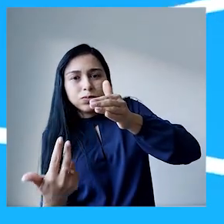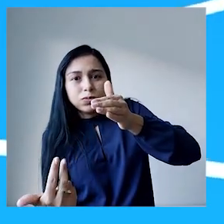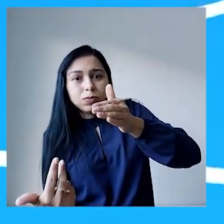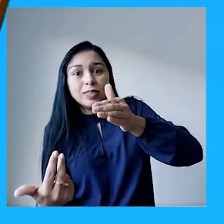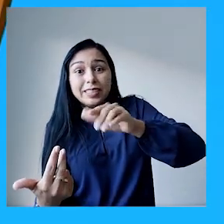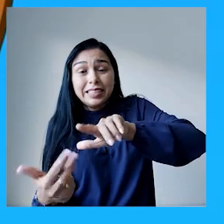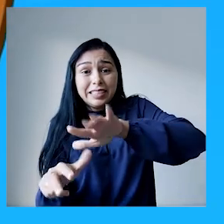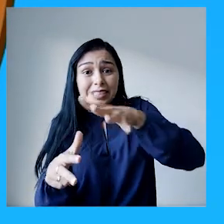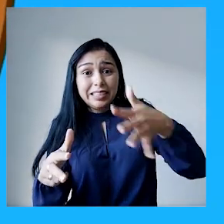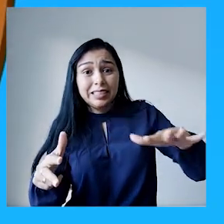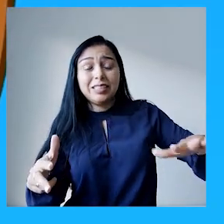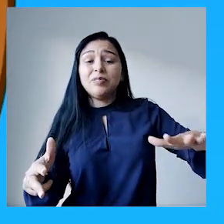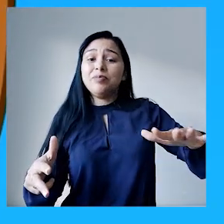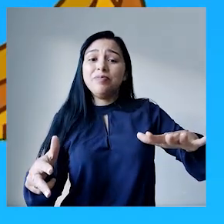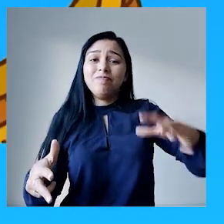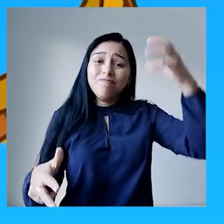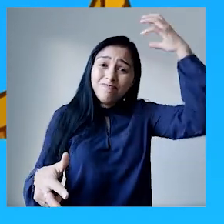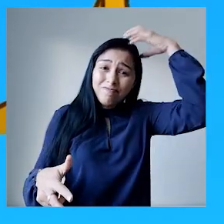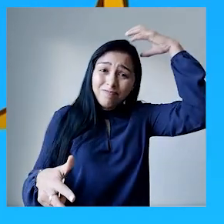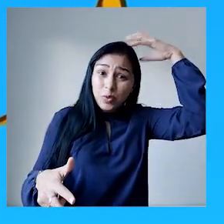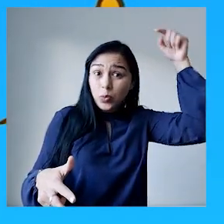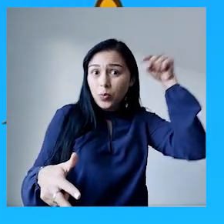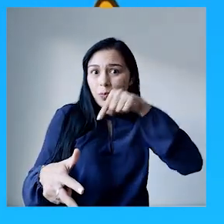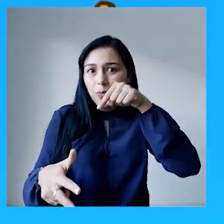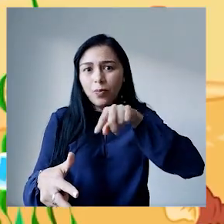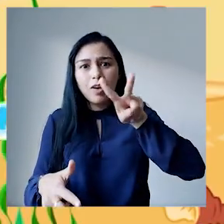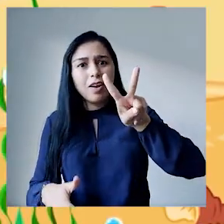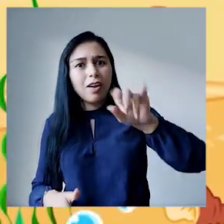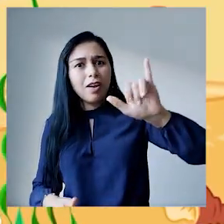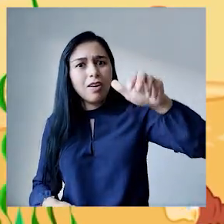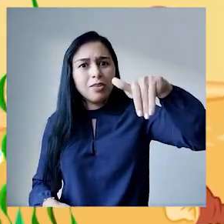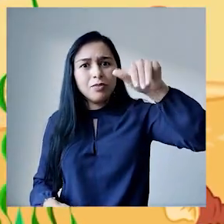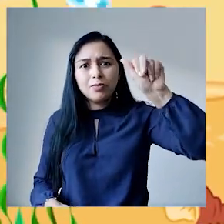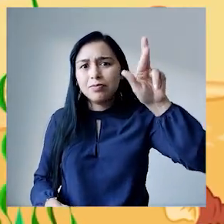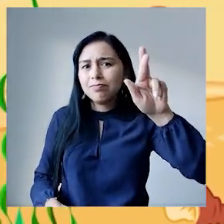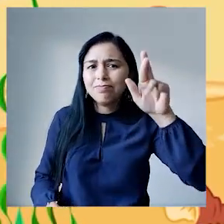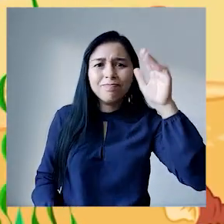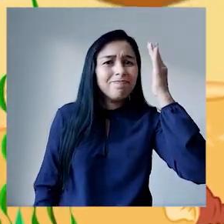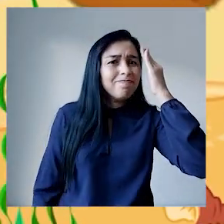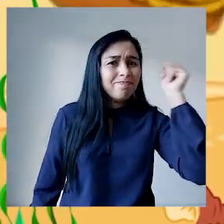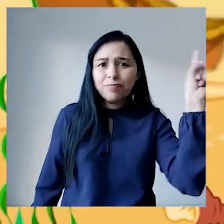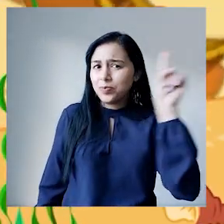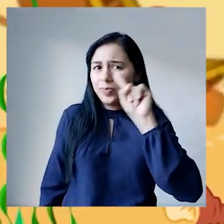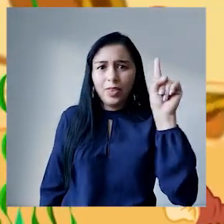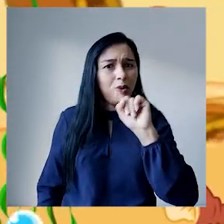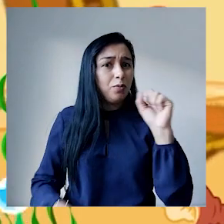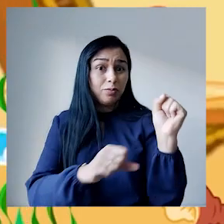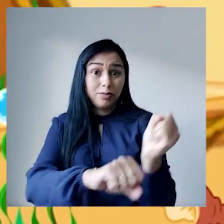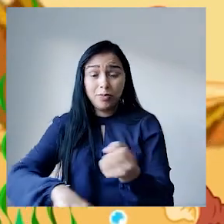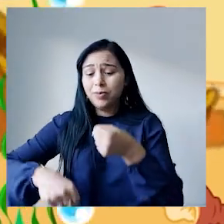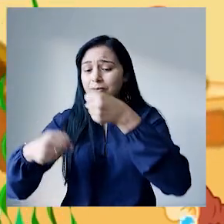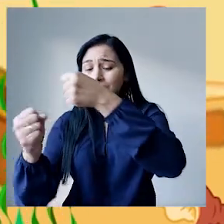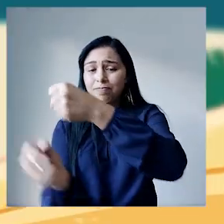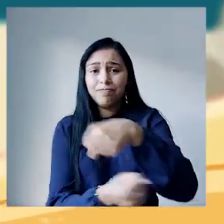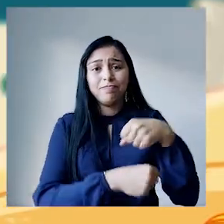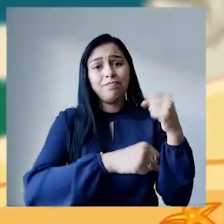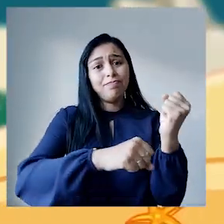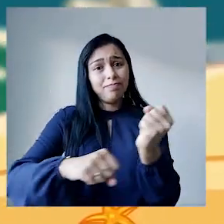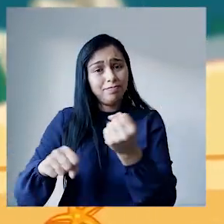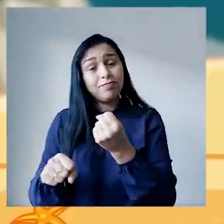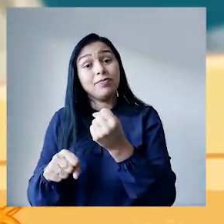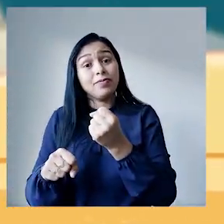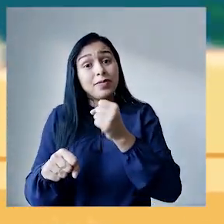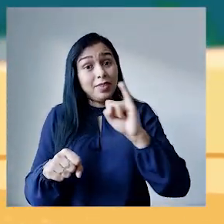deixá-la virar Foi por causa do vilmar que não soube